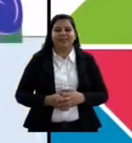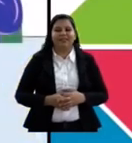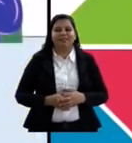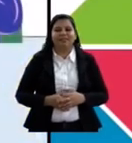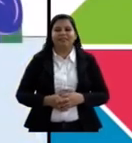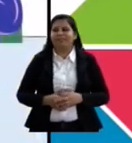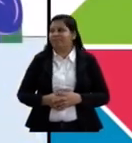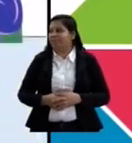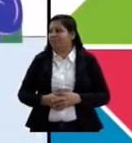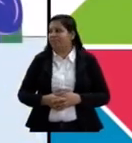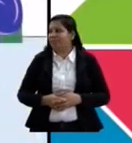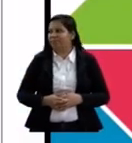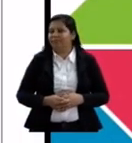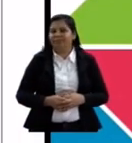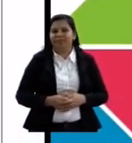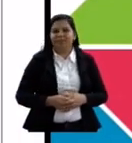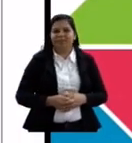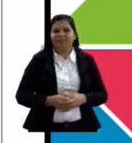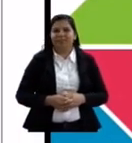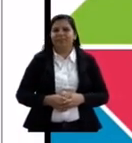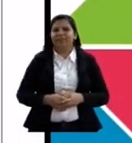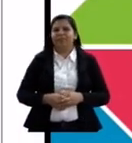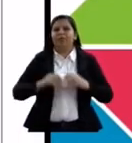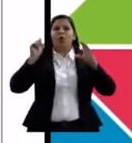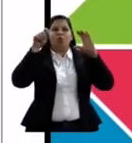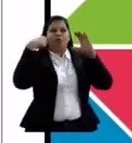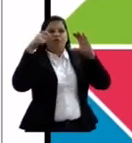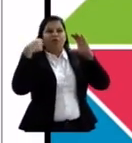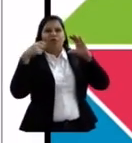É um vídeo que mostra um pouquinho como é.